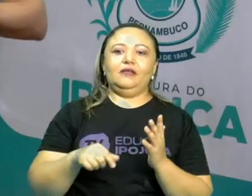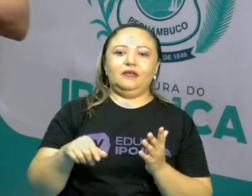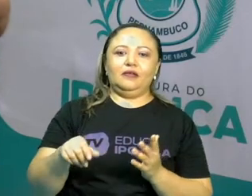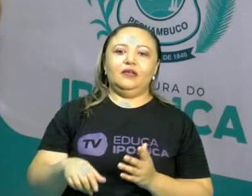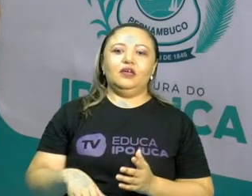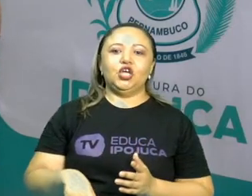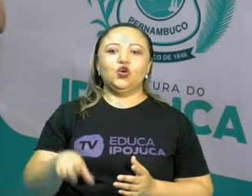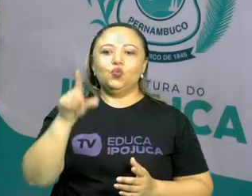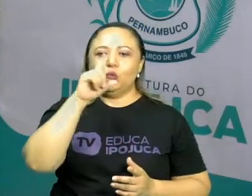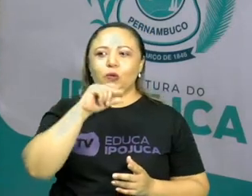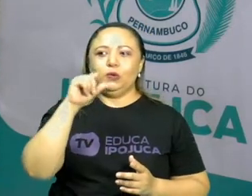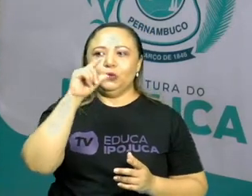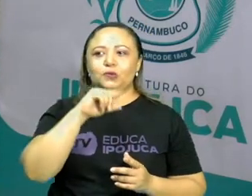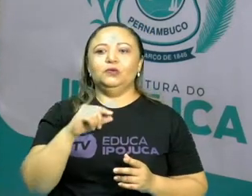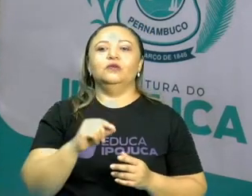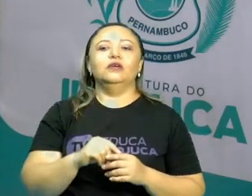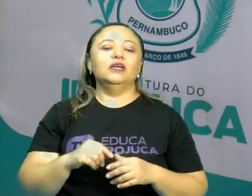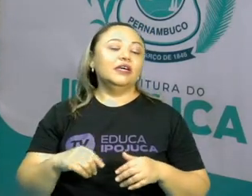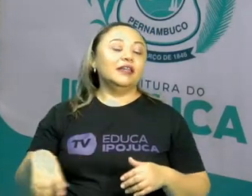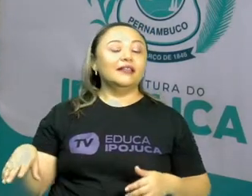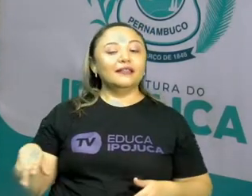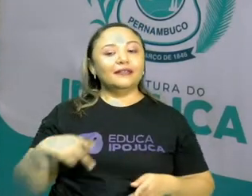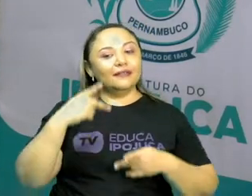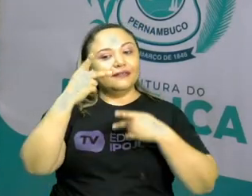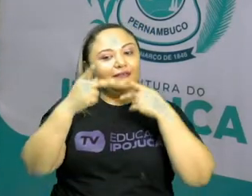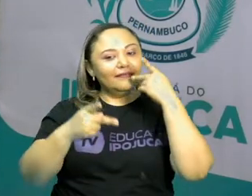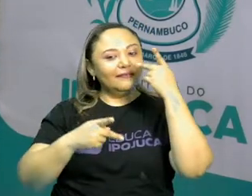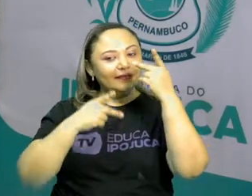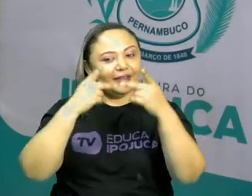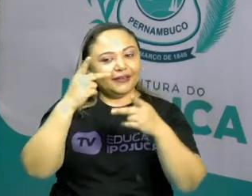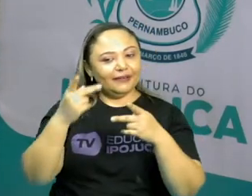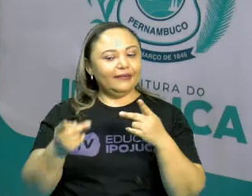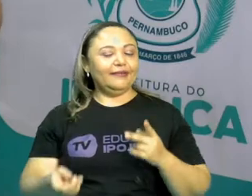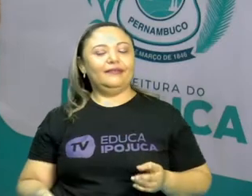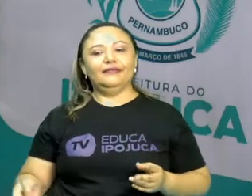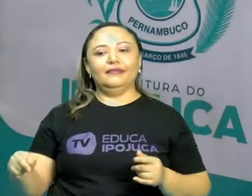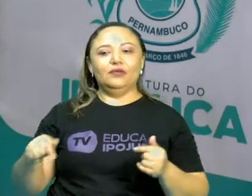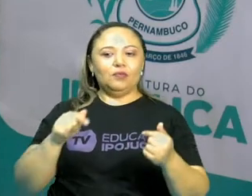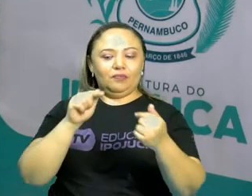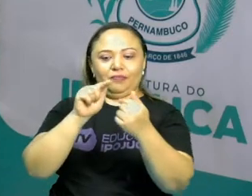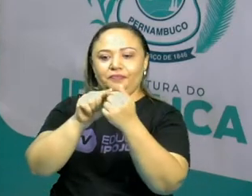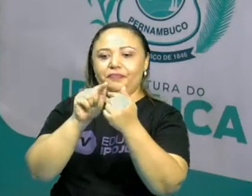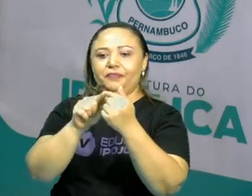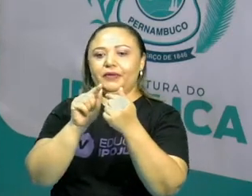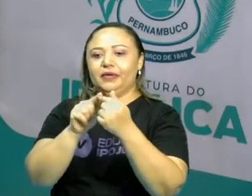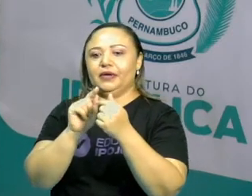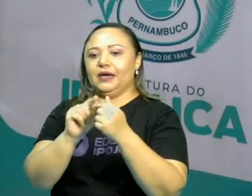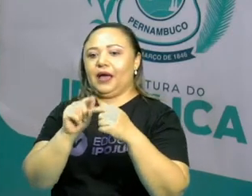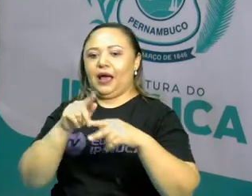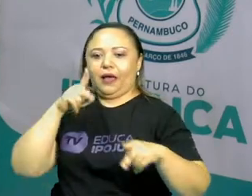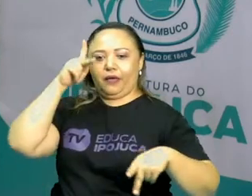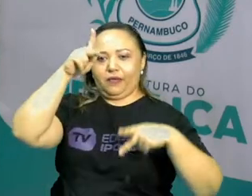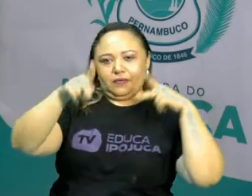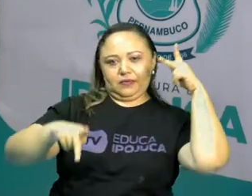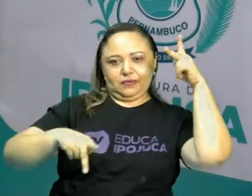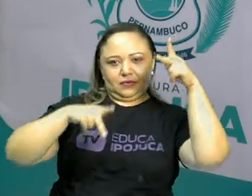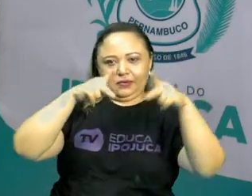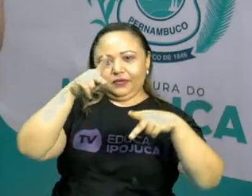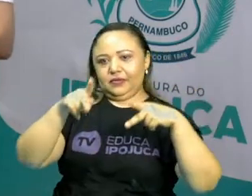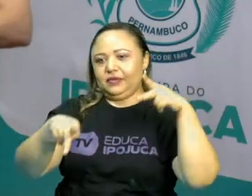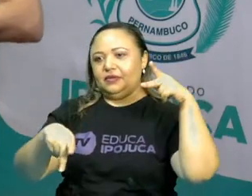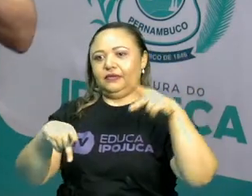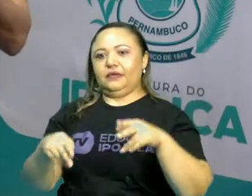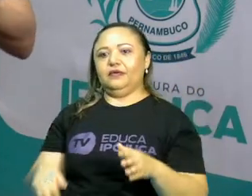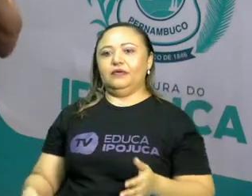essa imagem do pássaro aprisionado para nos retratar quando a gente teve que ficar em isolamento social.